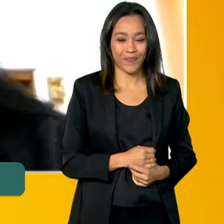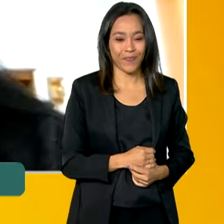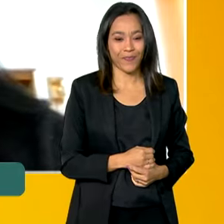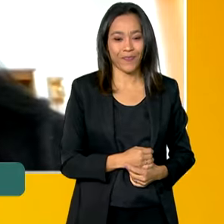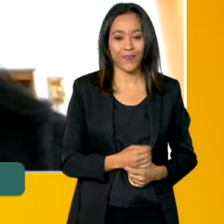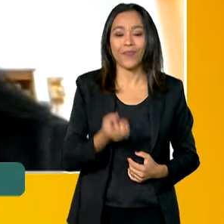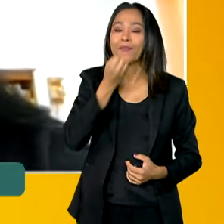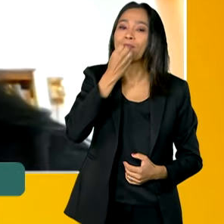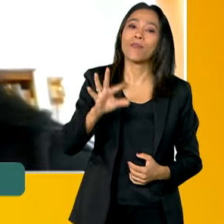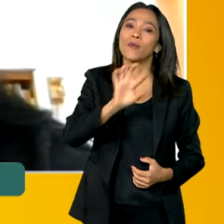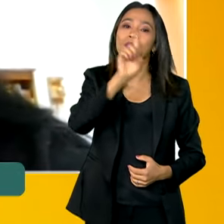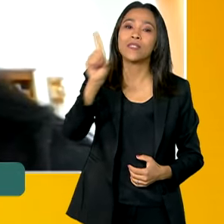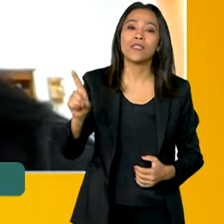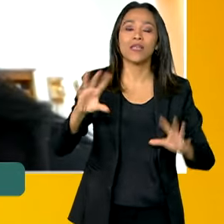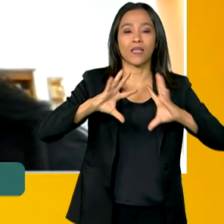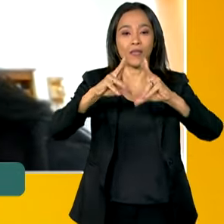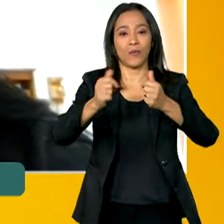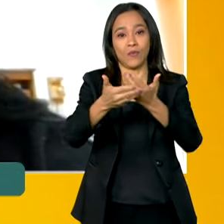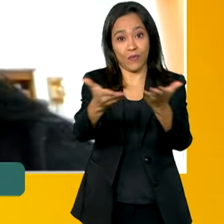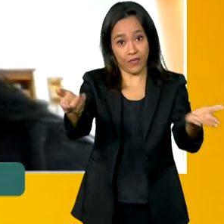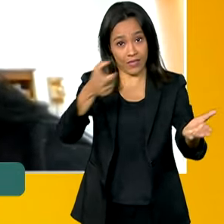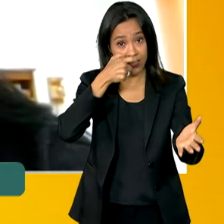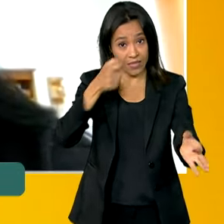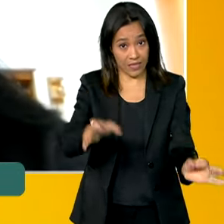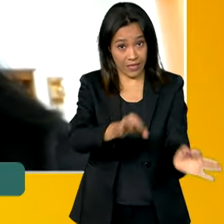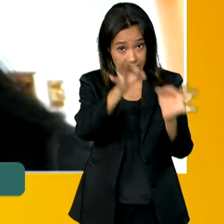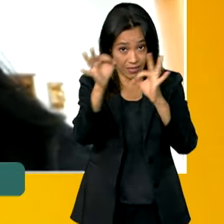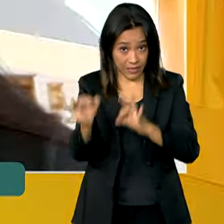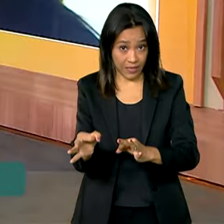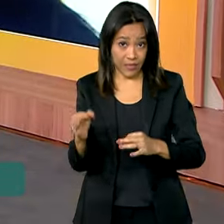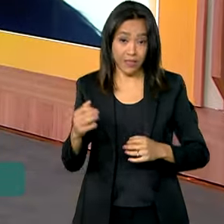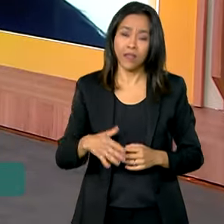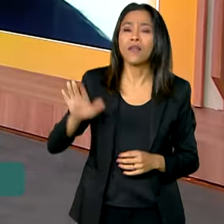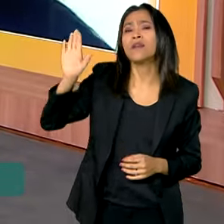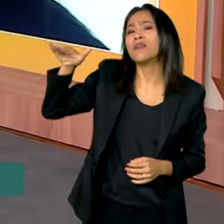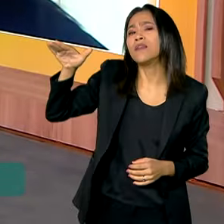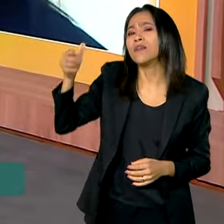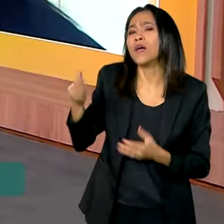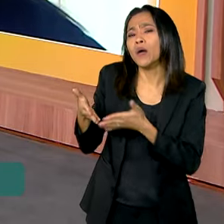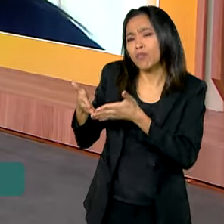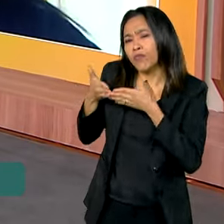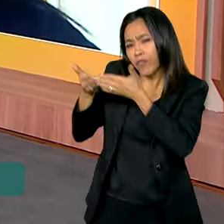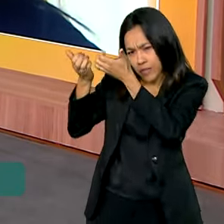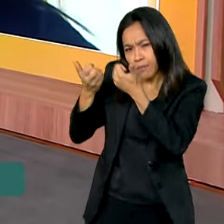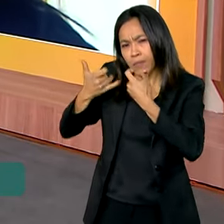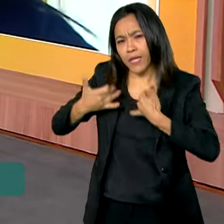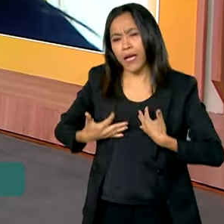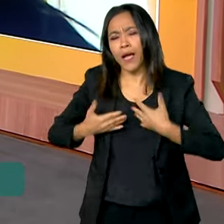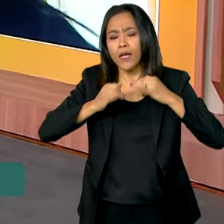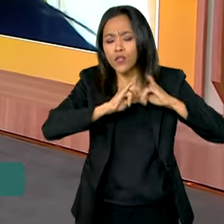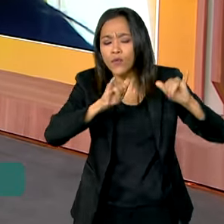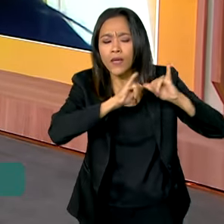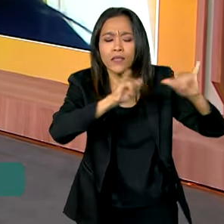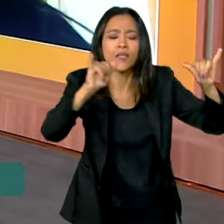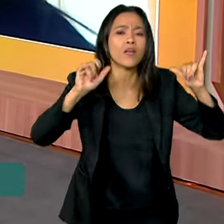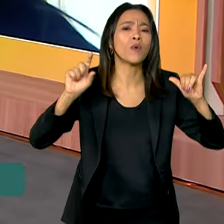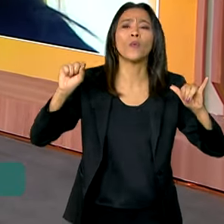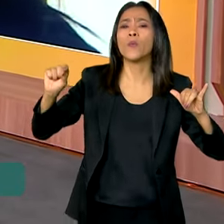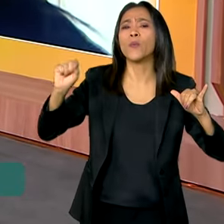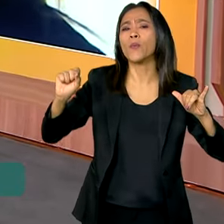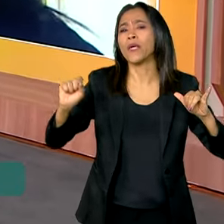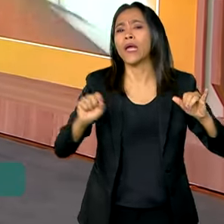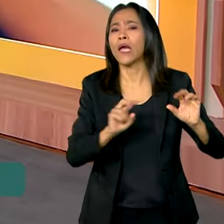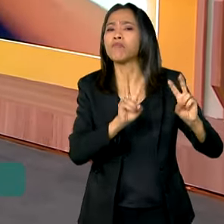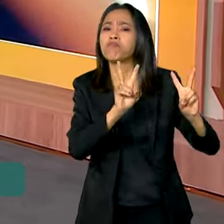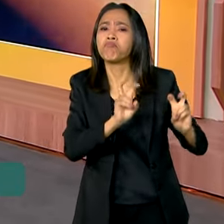Bom dia, Vanessa. Bom dia a todo mundo que está nos assistindo. Diretora, fala um pouco sobre essa campanha, o que ela traz, quais são